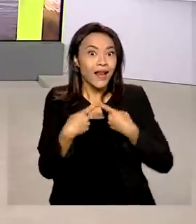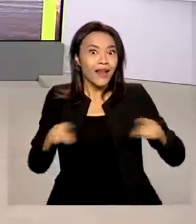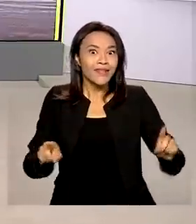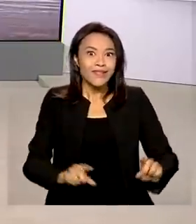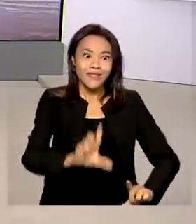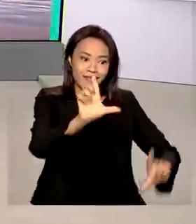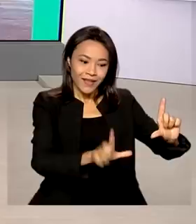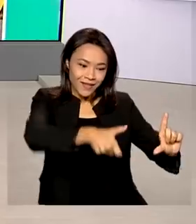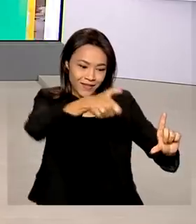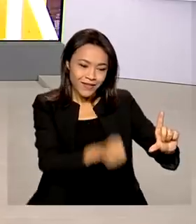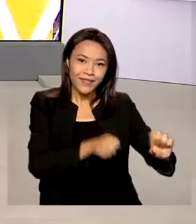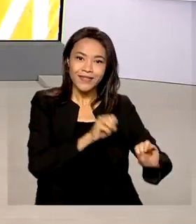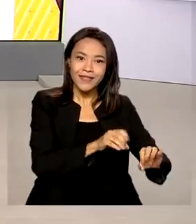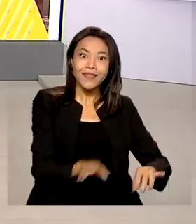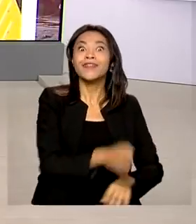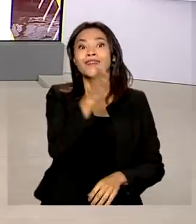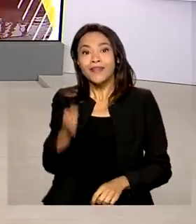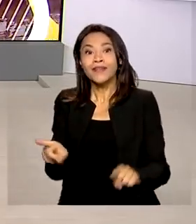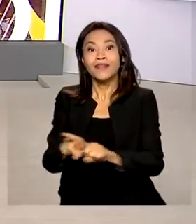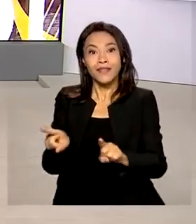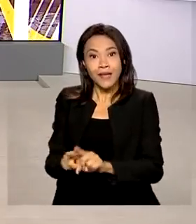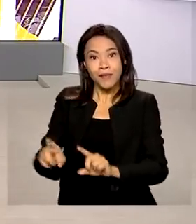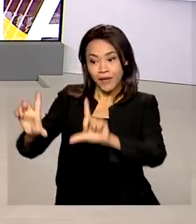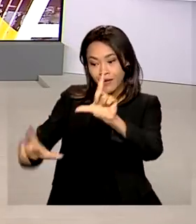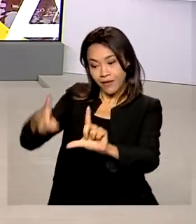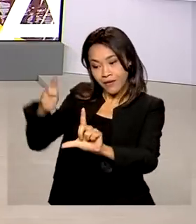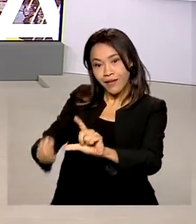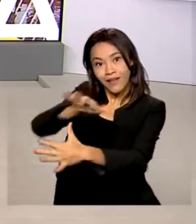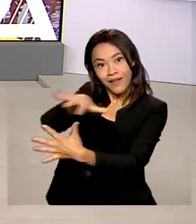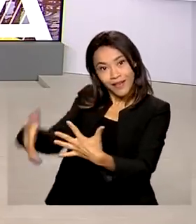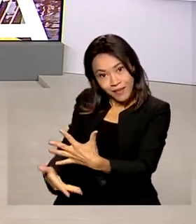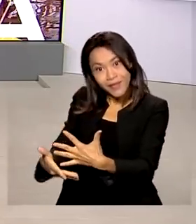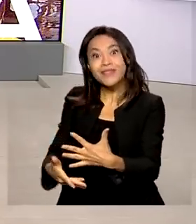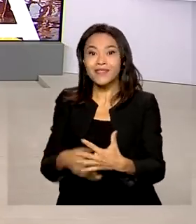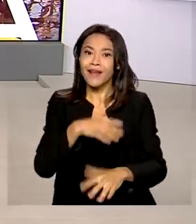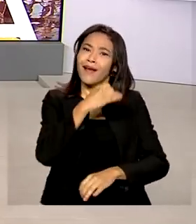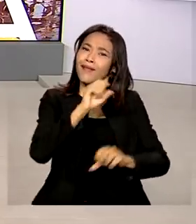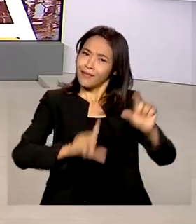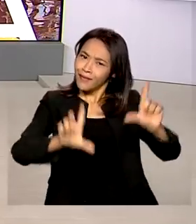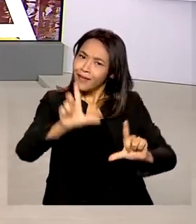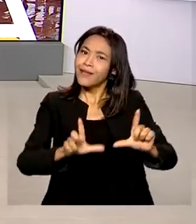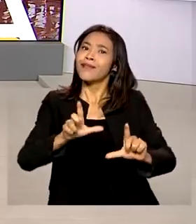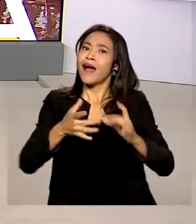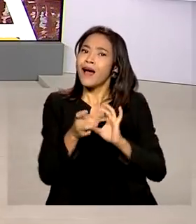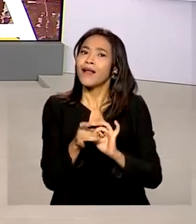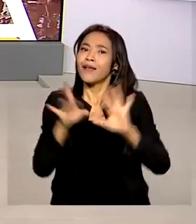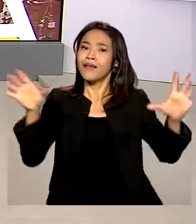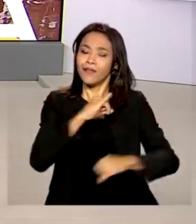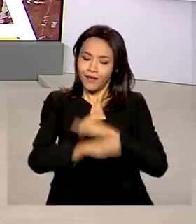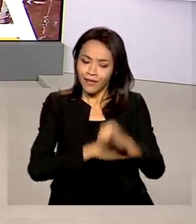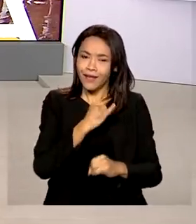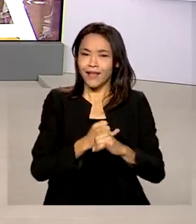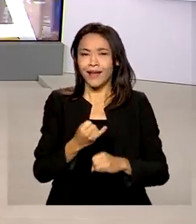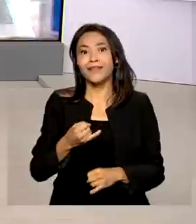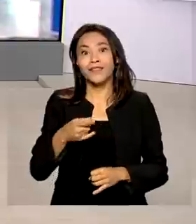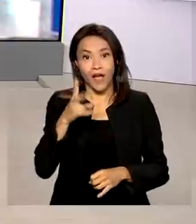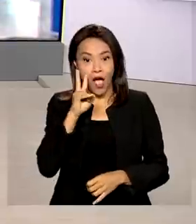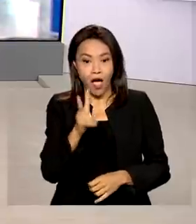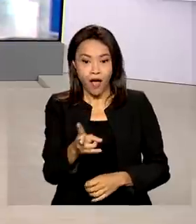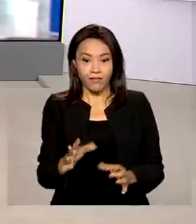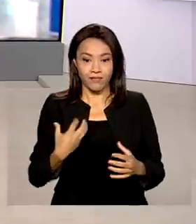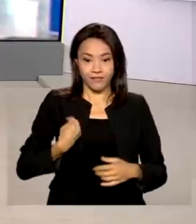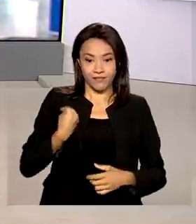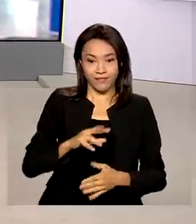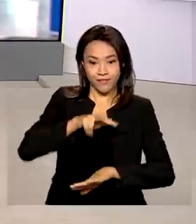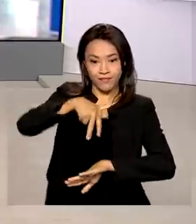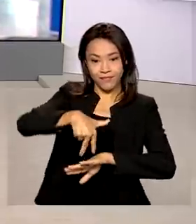Educação e o canal Libras na TV aberta digital e na internet. A cerimônia será no Palácio do Planalto. Quem está lá é o repórter